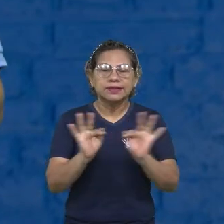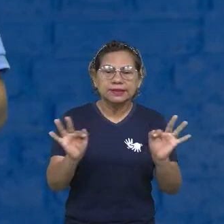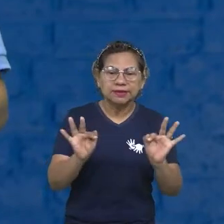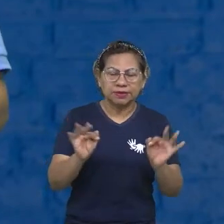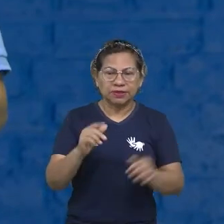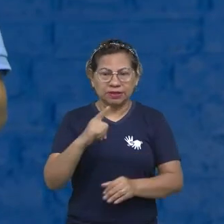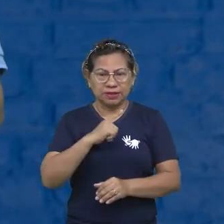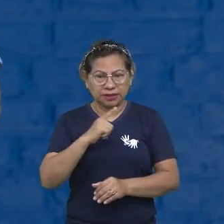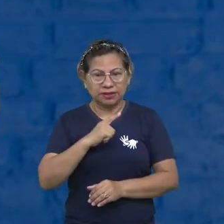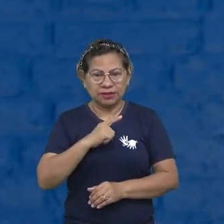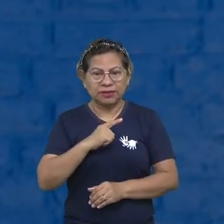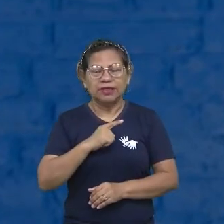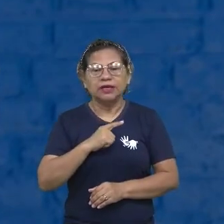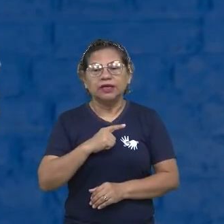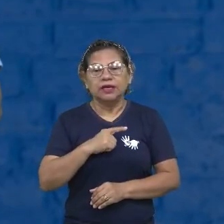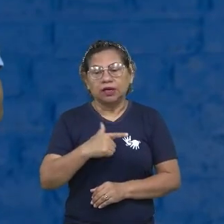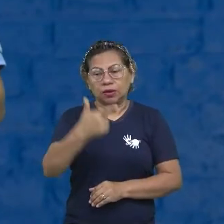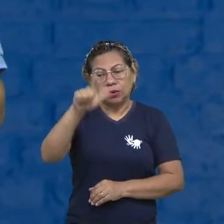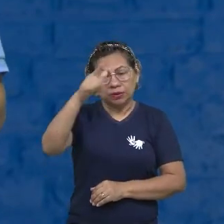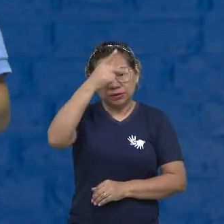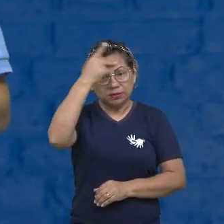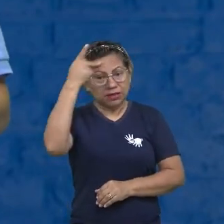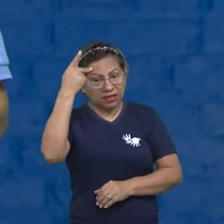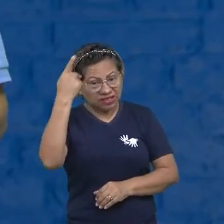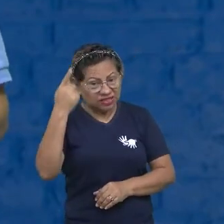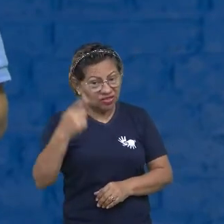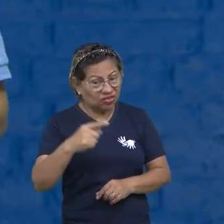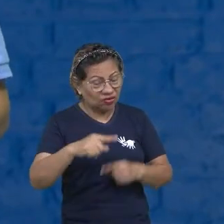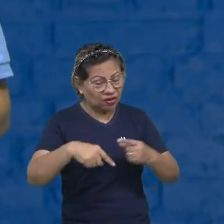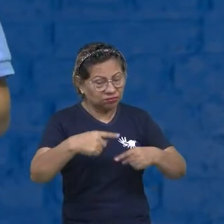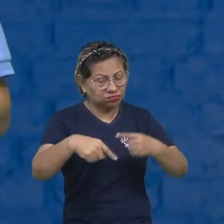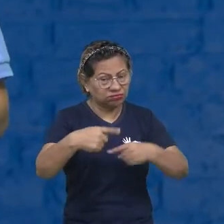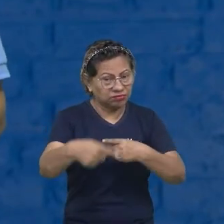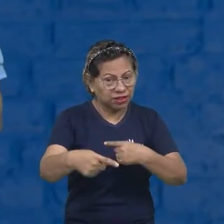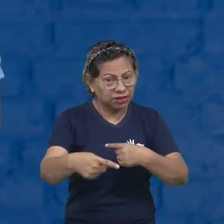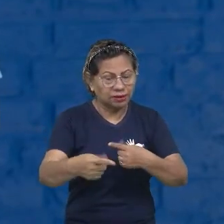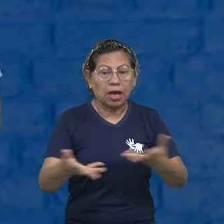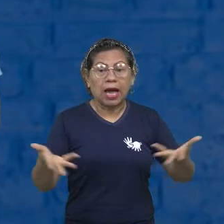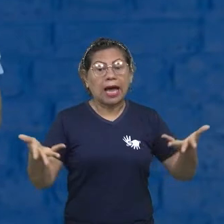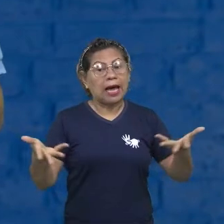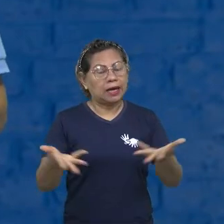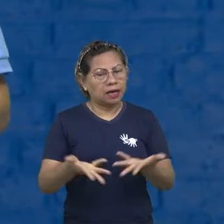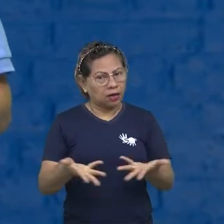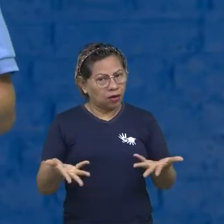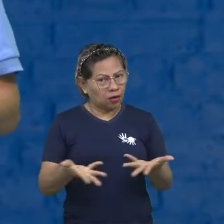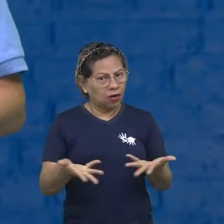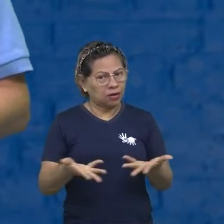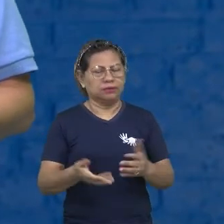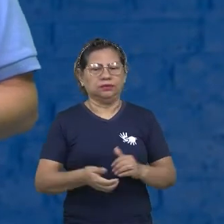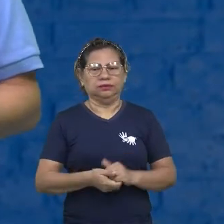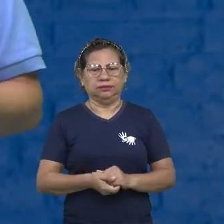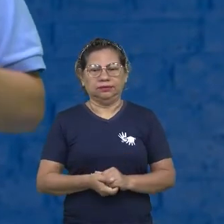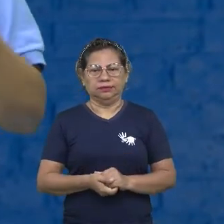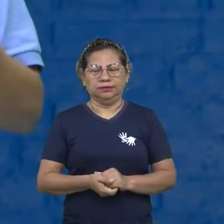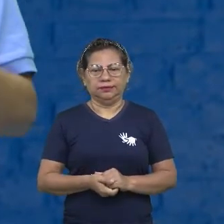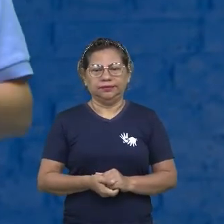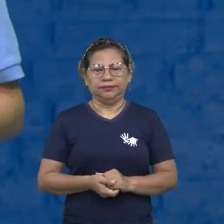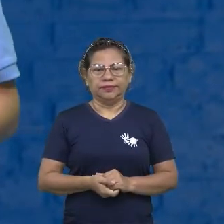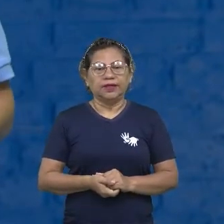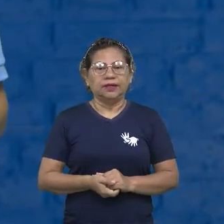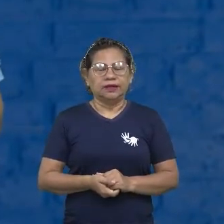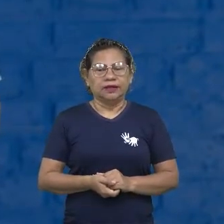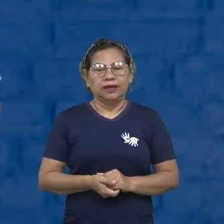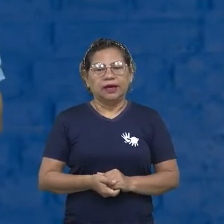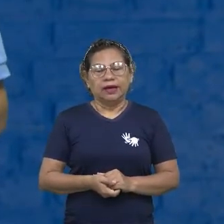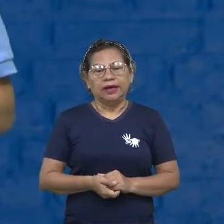sempre deixa para depois. Ah, depois eu faço isso. Não, é agora. É desenvolver agora. Às vezes, certas